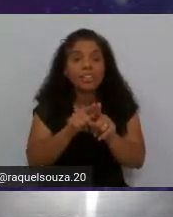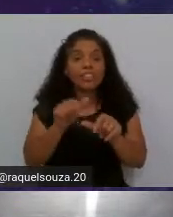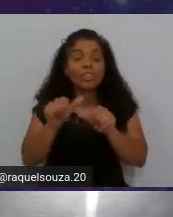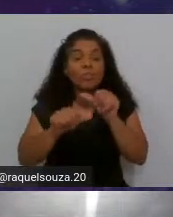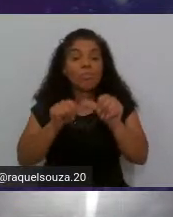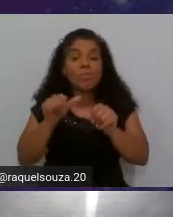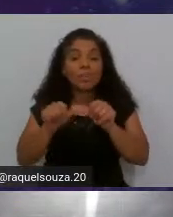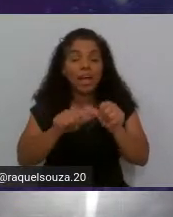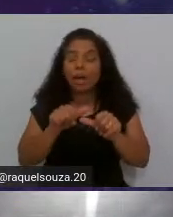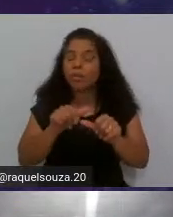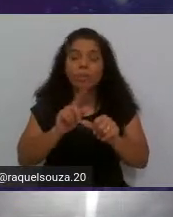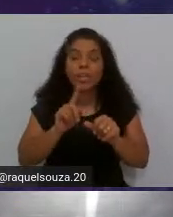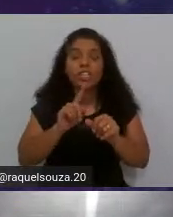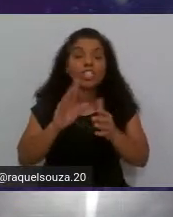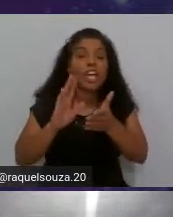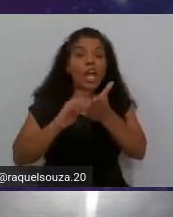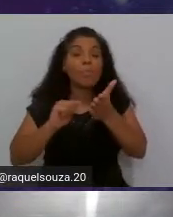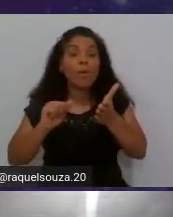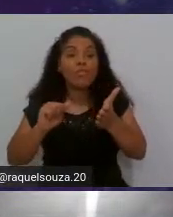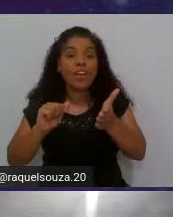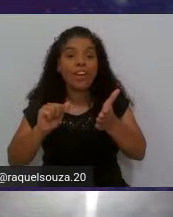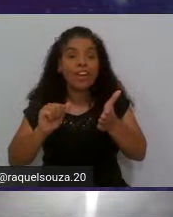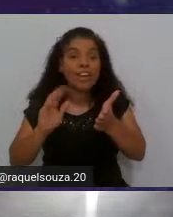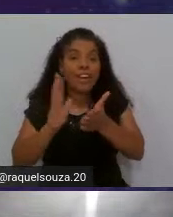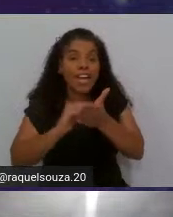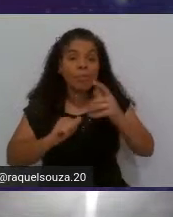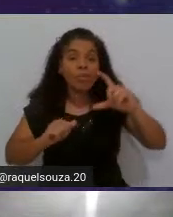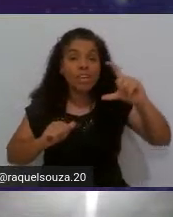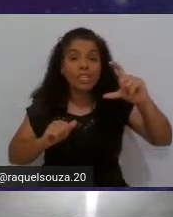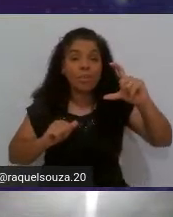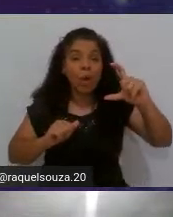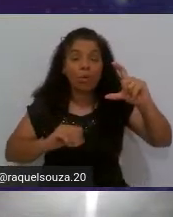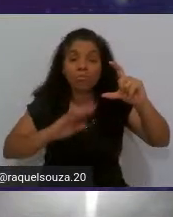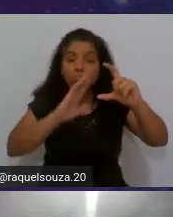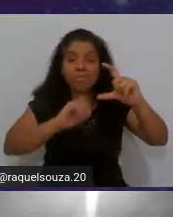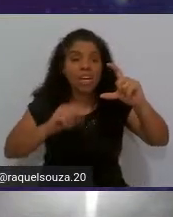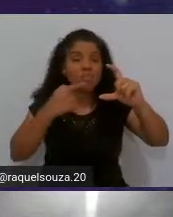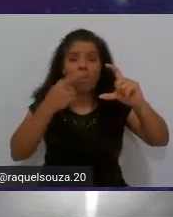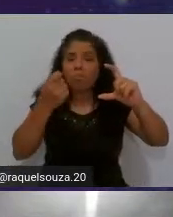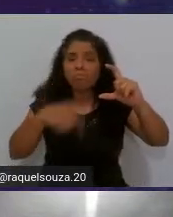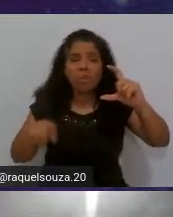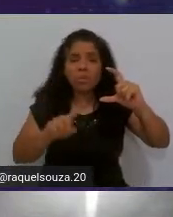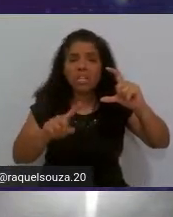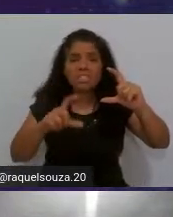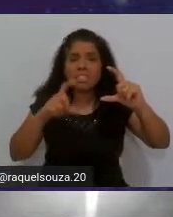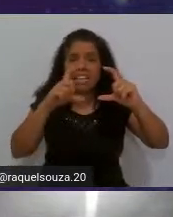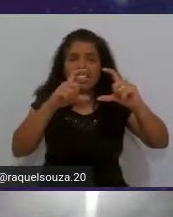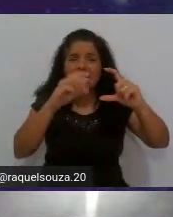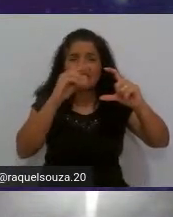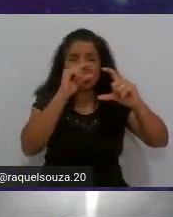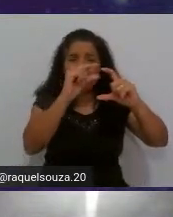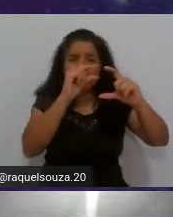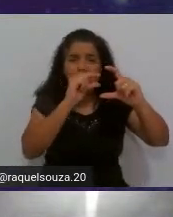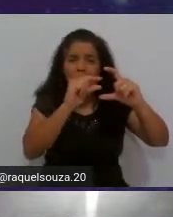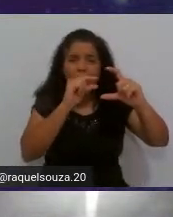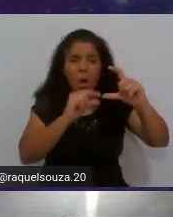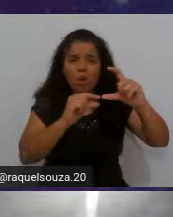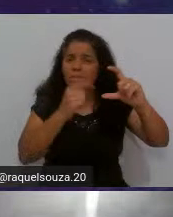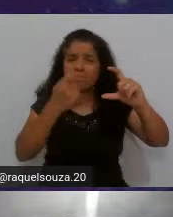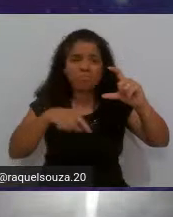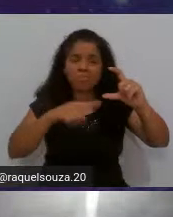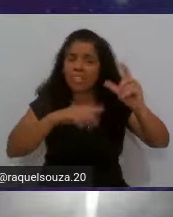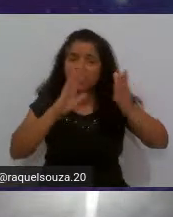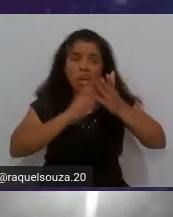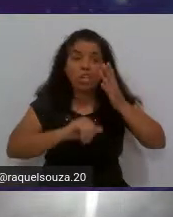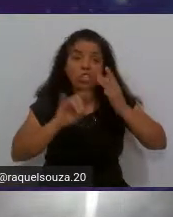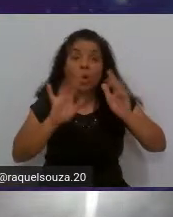ou de remover esse bloco ele disse que eu não tenho necessidade desses blocos aqui somente com